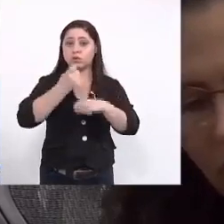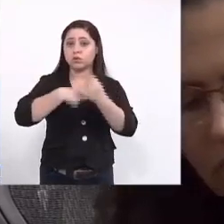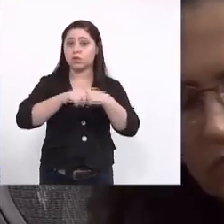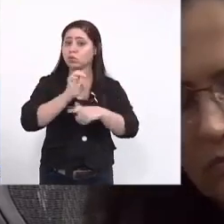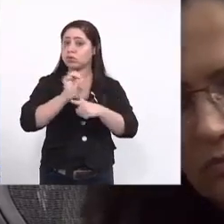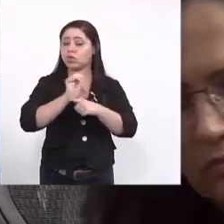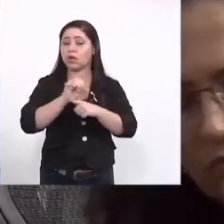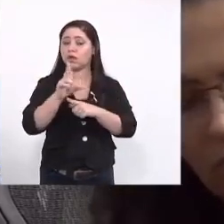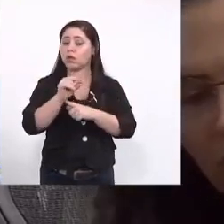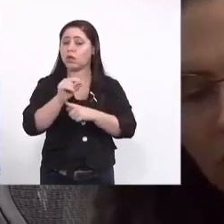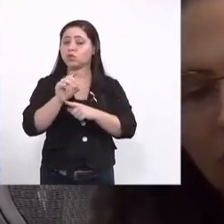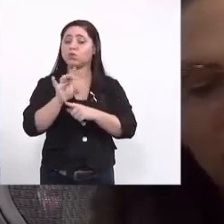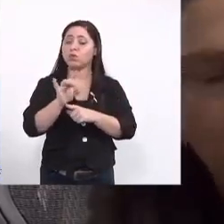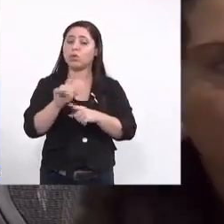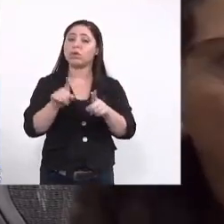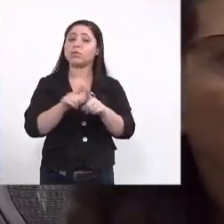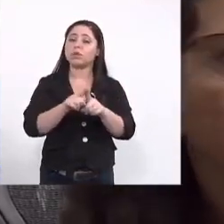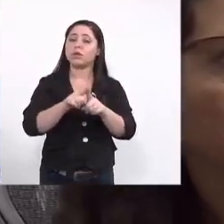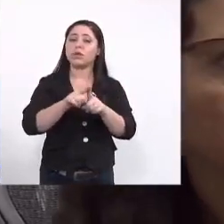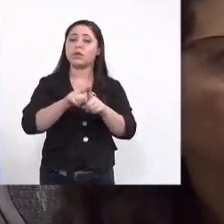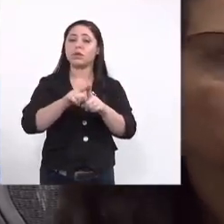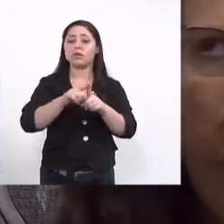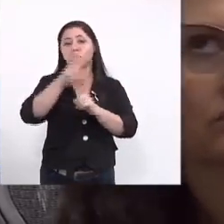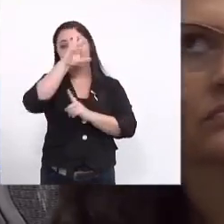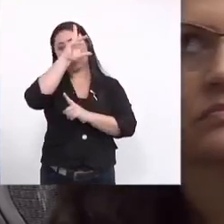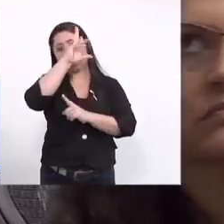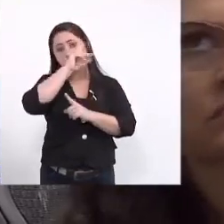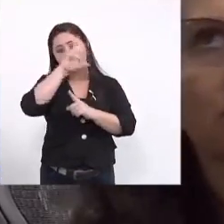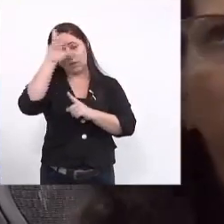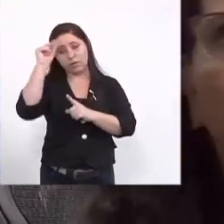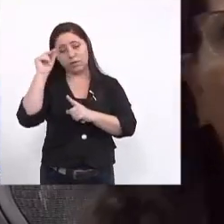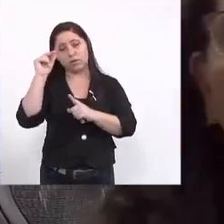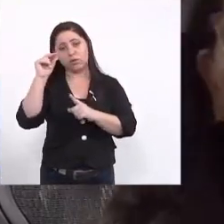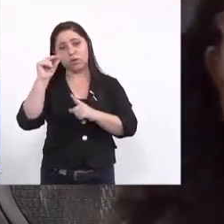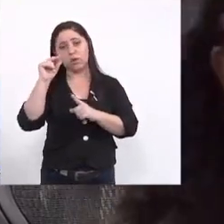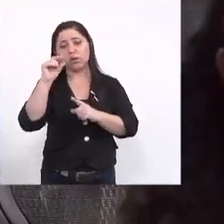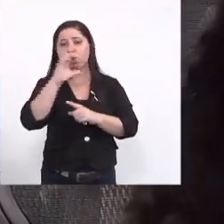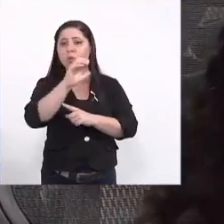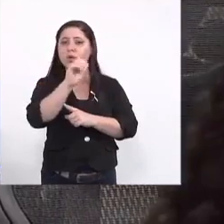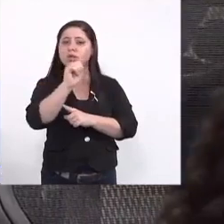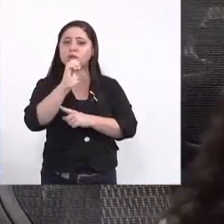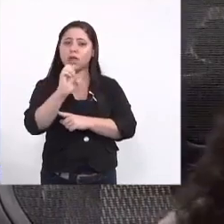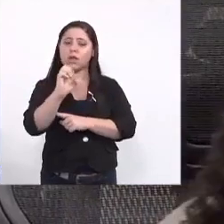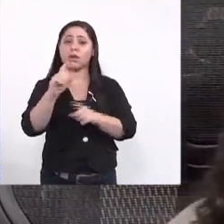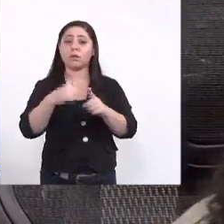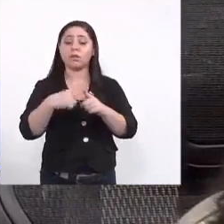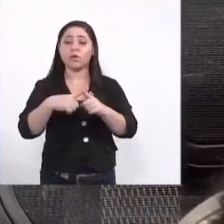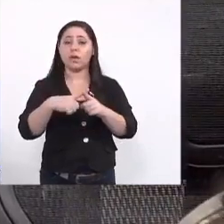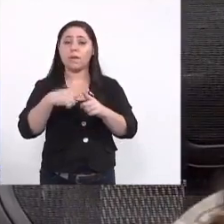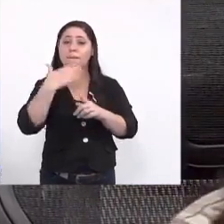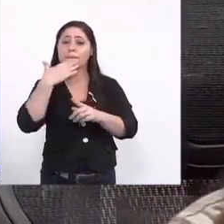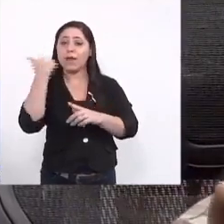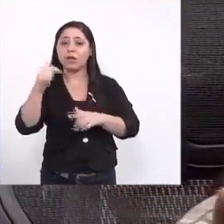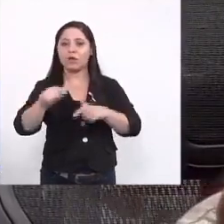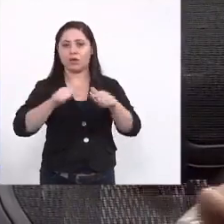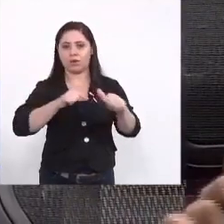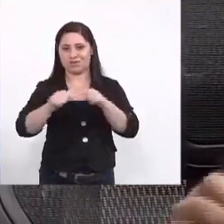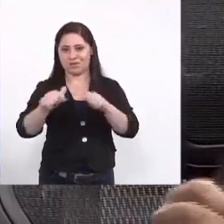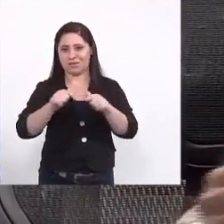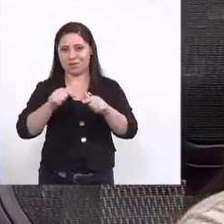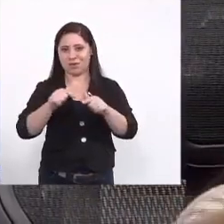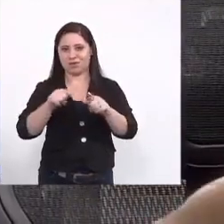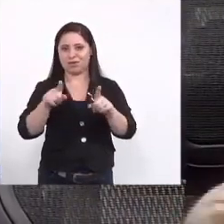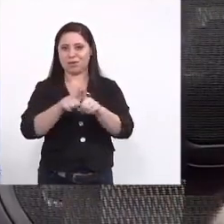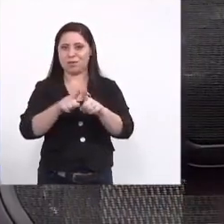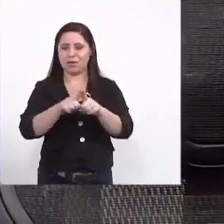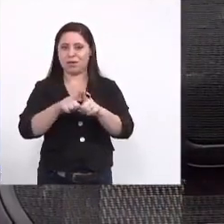só do estado mas dos municípios aos agentes comunitários de saúde a gente combate ainda em isso que eu tenho certeza que as condições melhorando de trabalho as condições